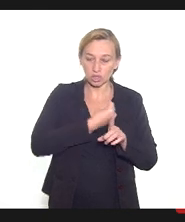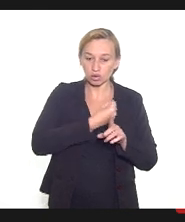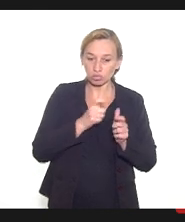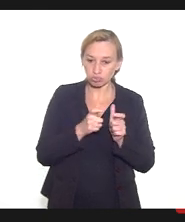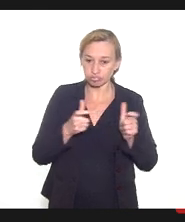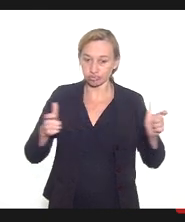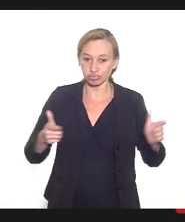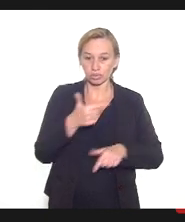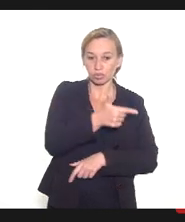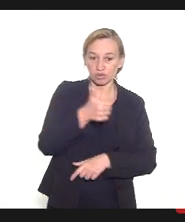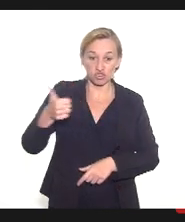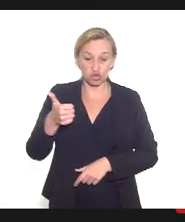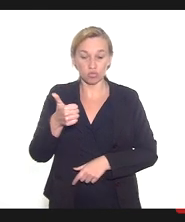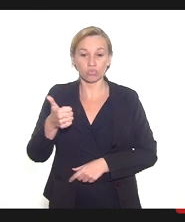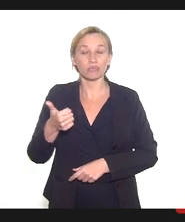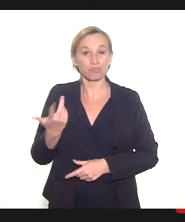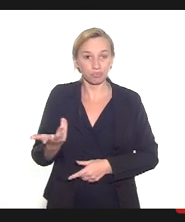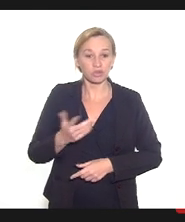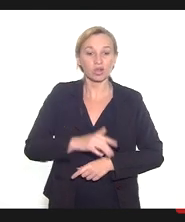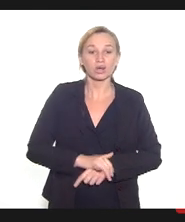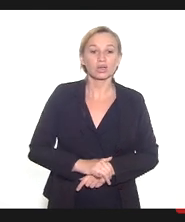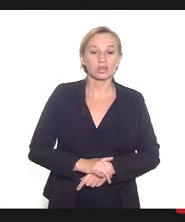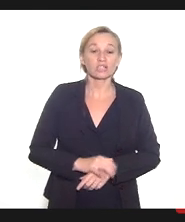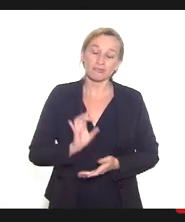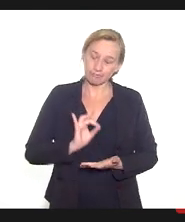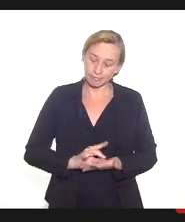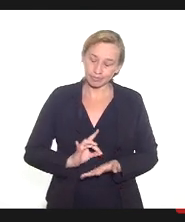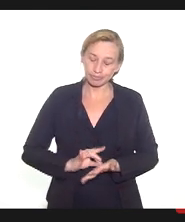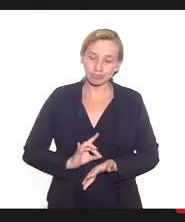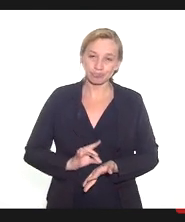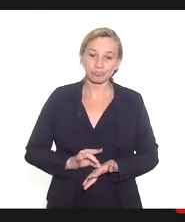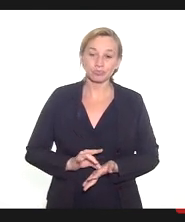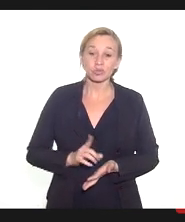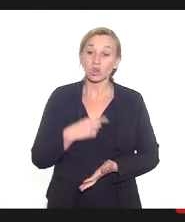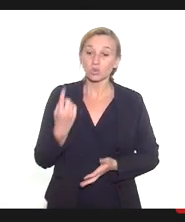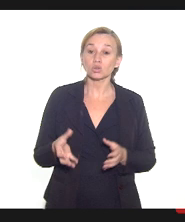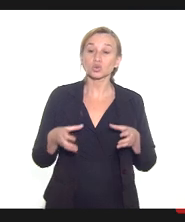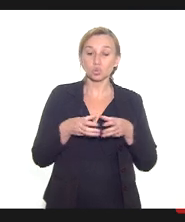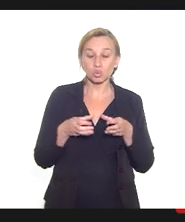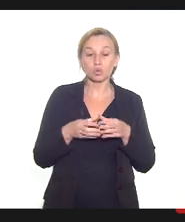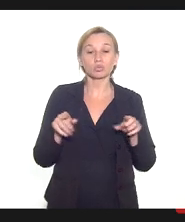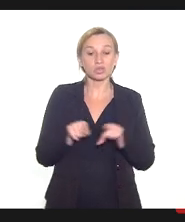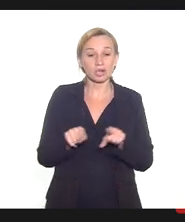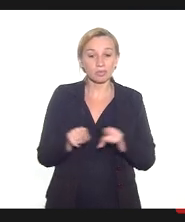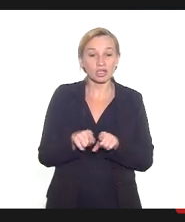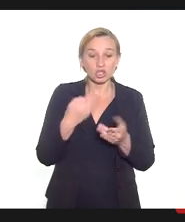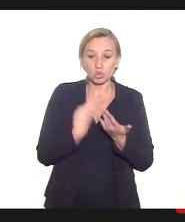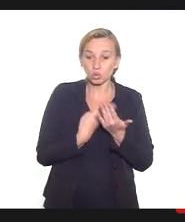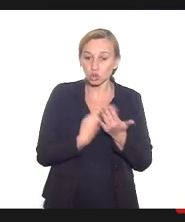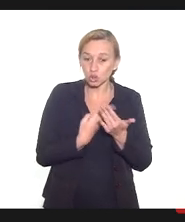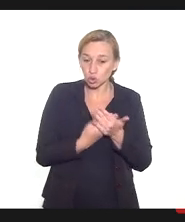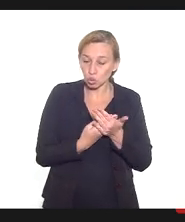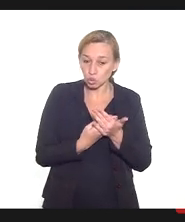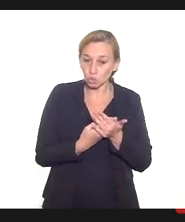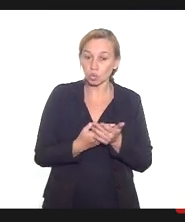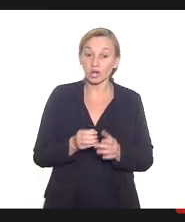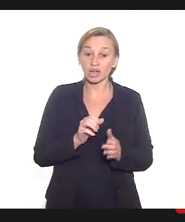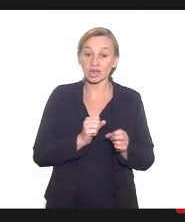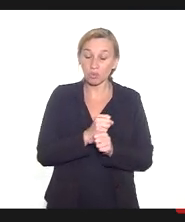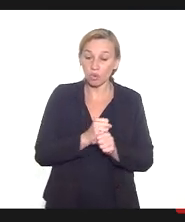2021, e isso é pura verdade. O nosso grupo também tem um estudo este ano